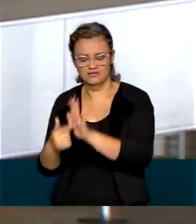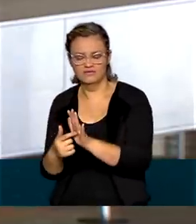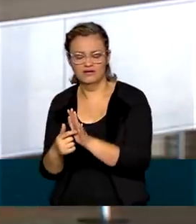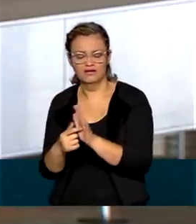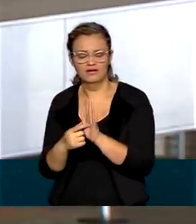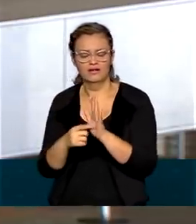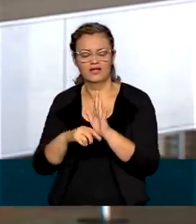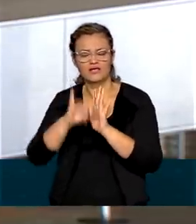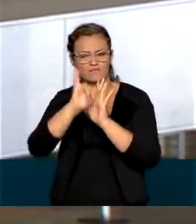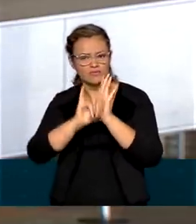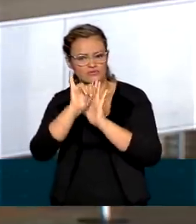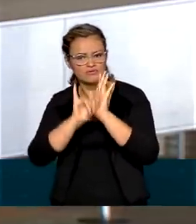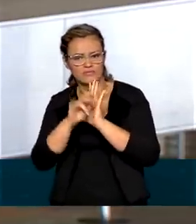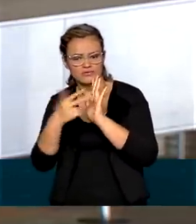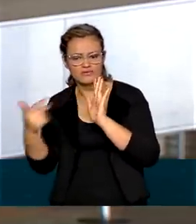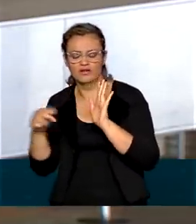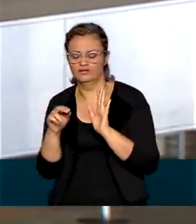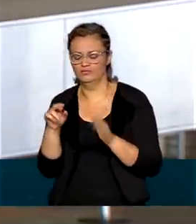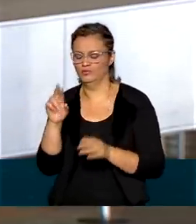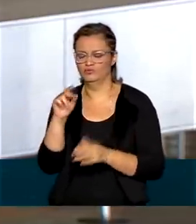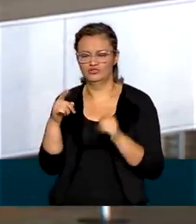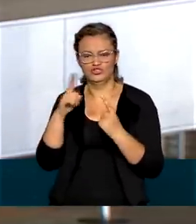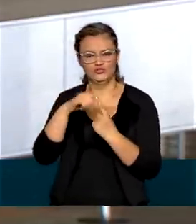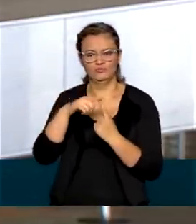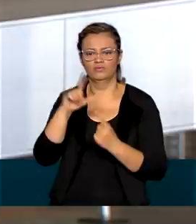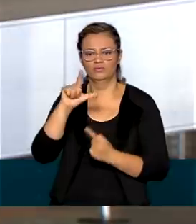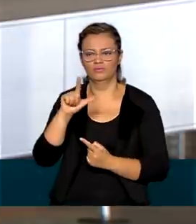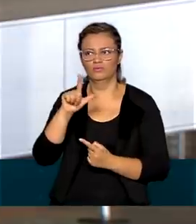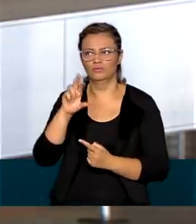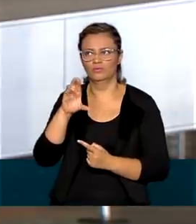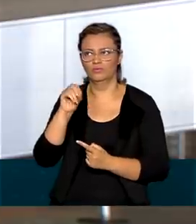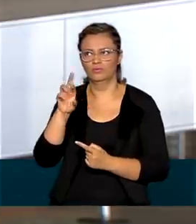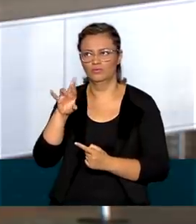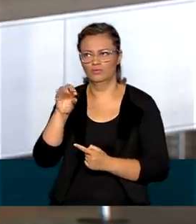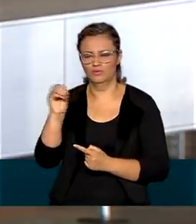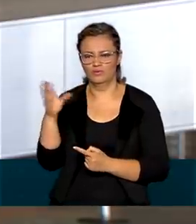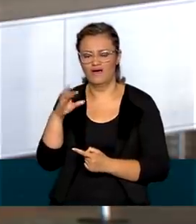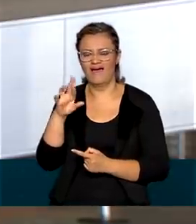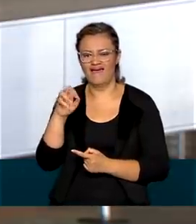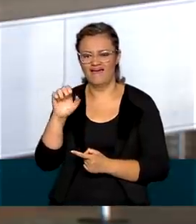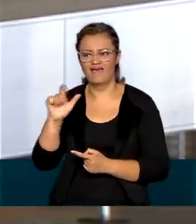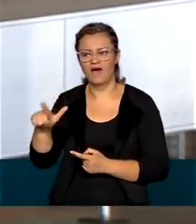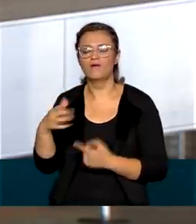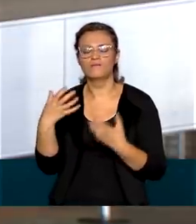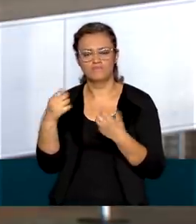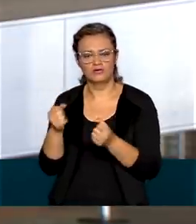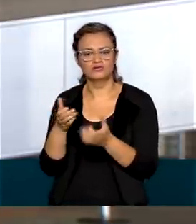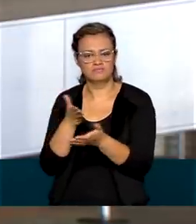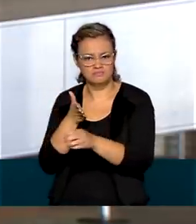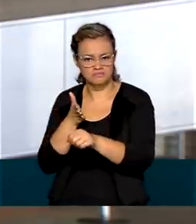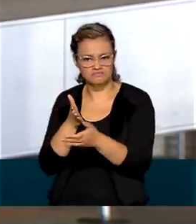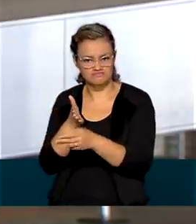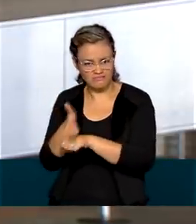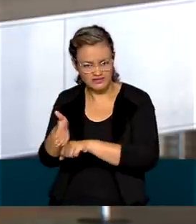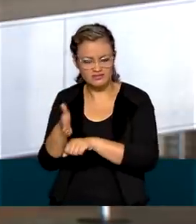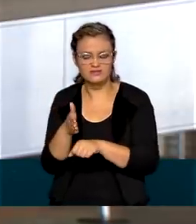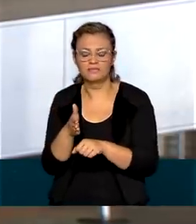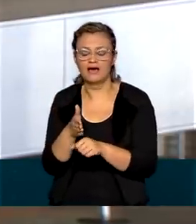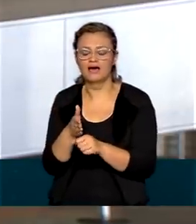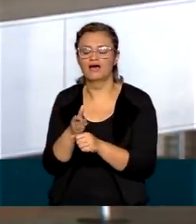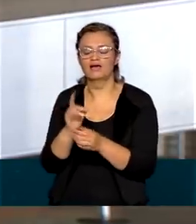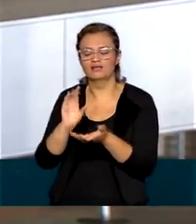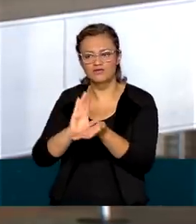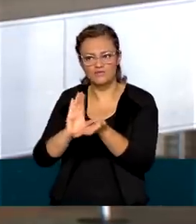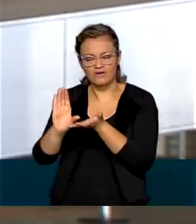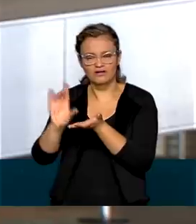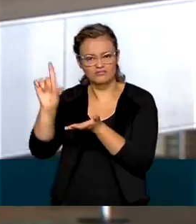de renta na modalidade lucro real, elas poderiam aderir a esse programa ProLeitos e deduzir o valor investido.